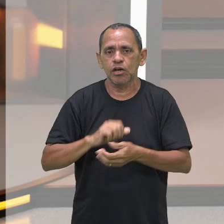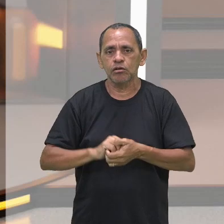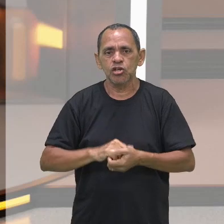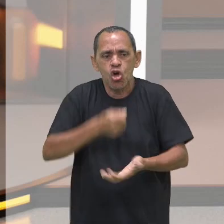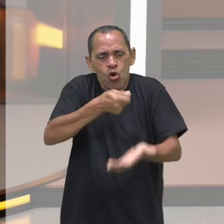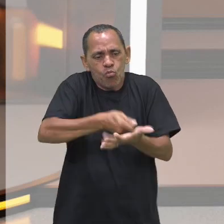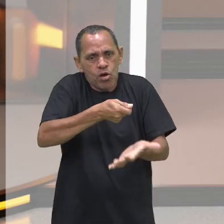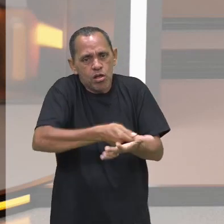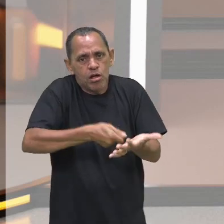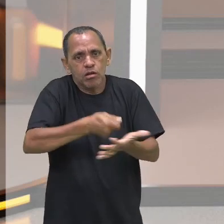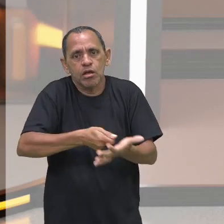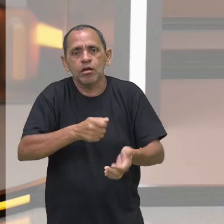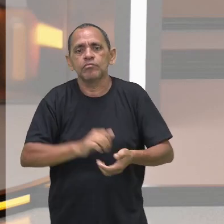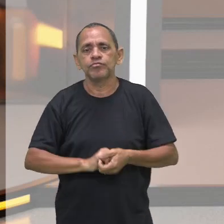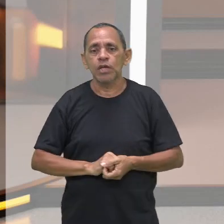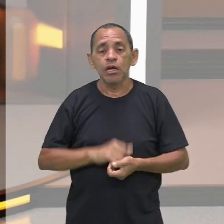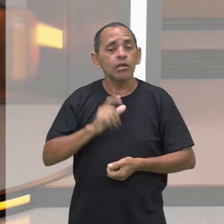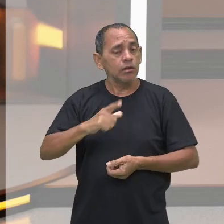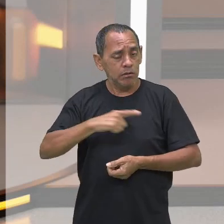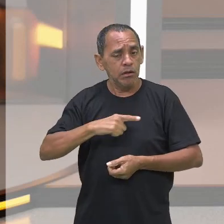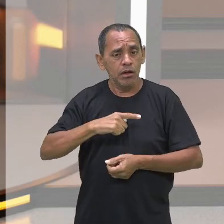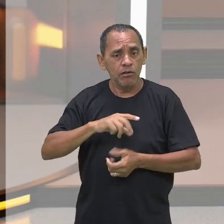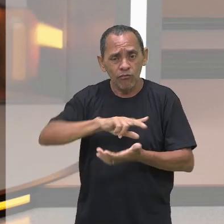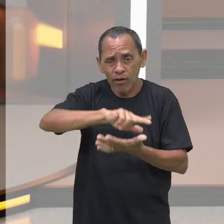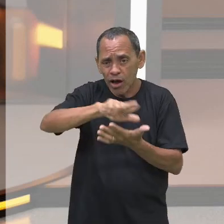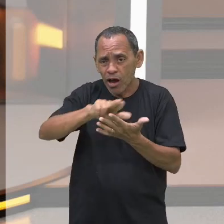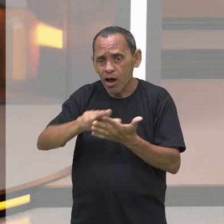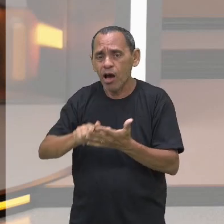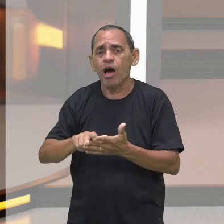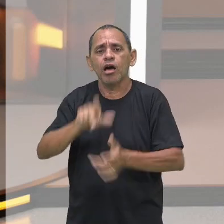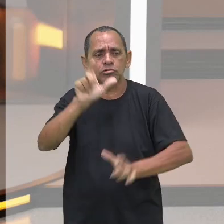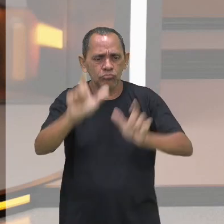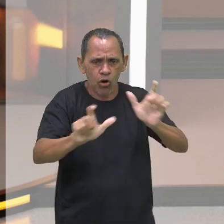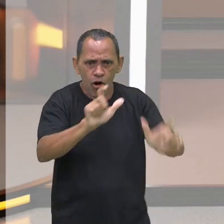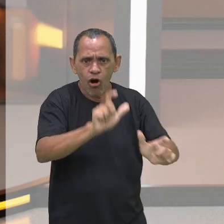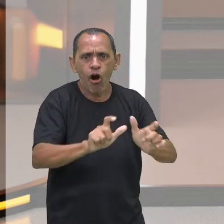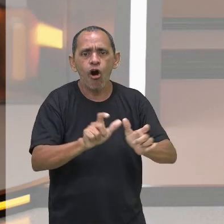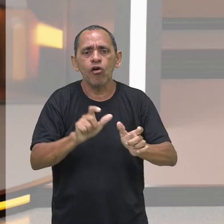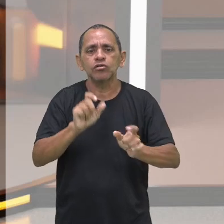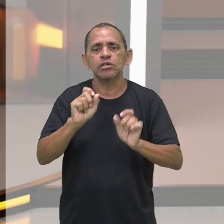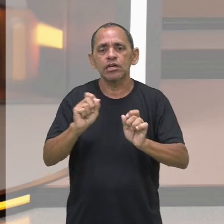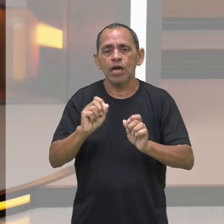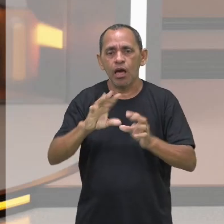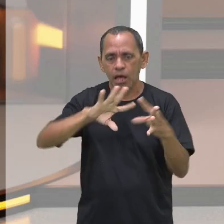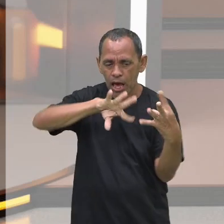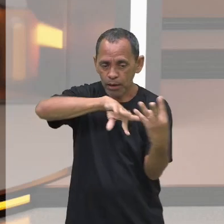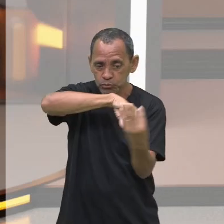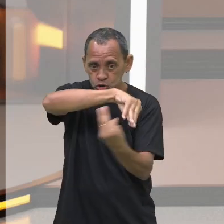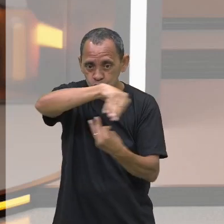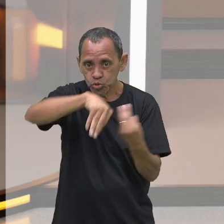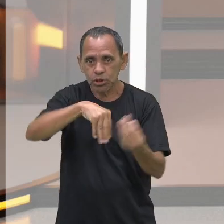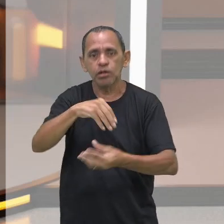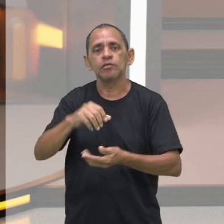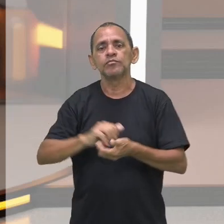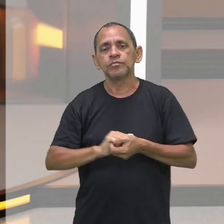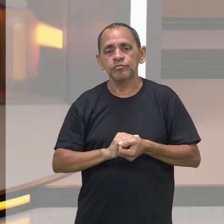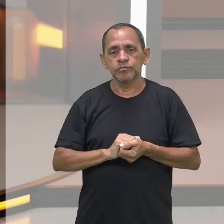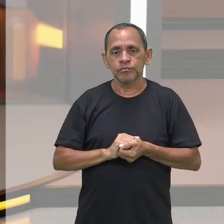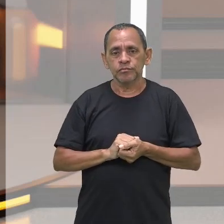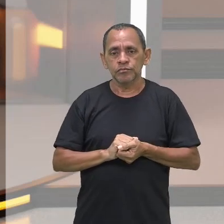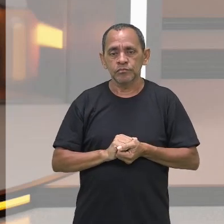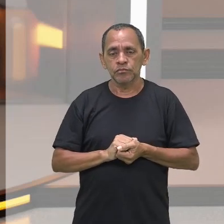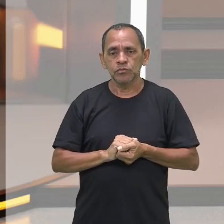desconsiderado quando se fala em diversidade cultural. É a miscigenação. Miscigenar é